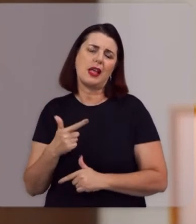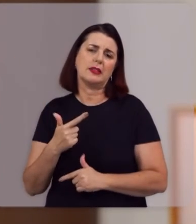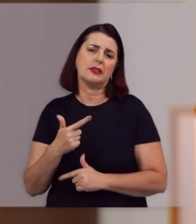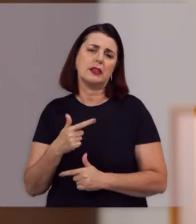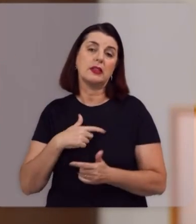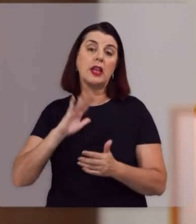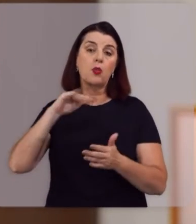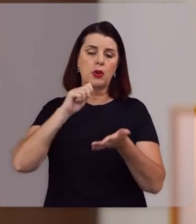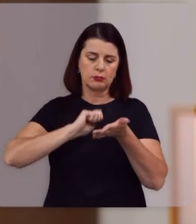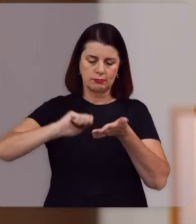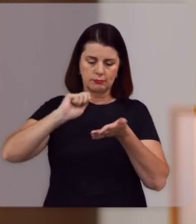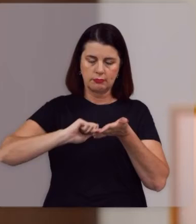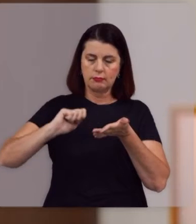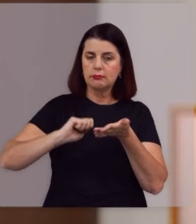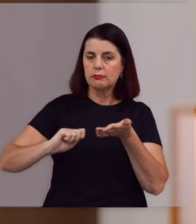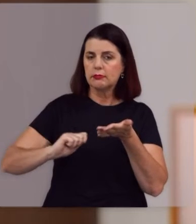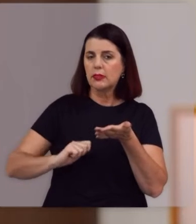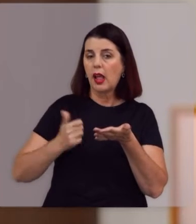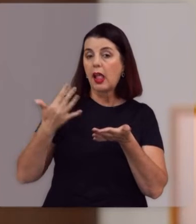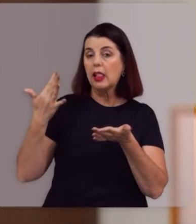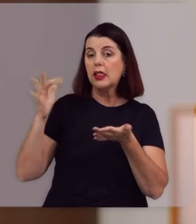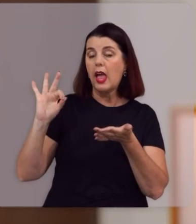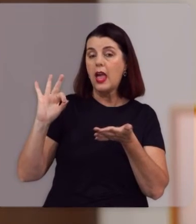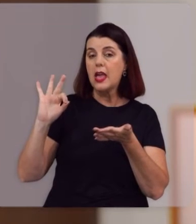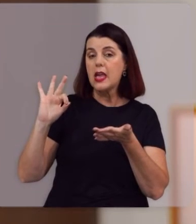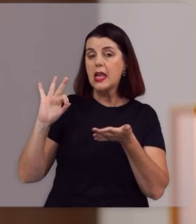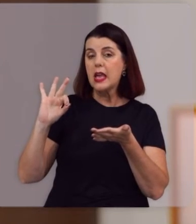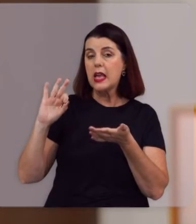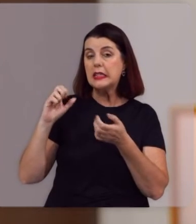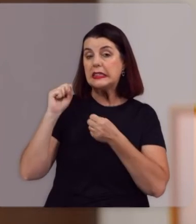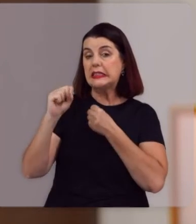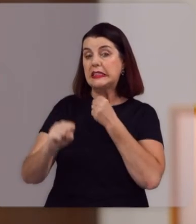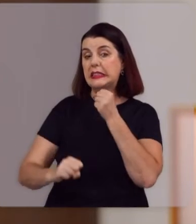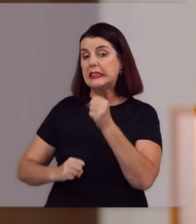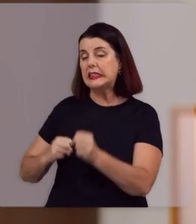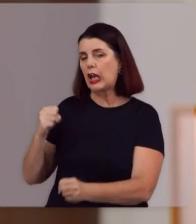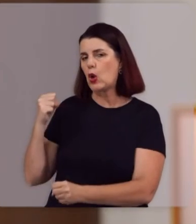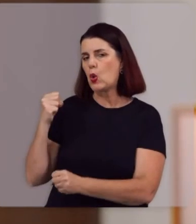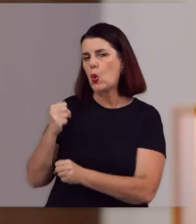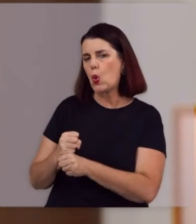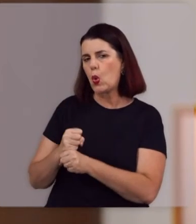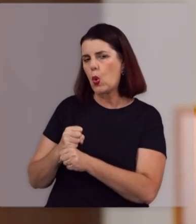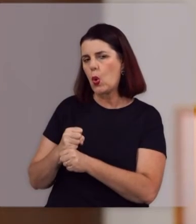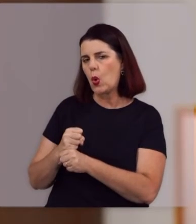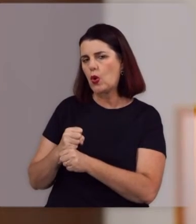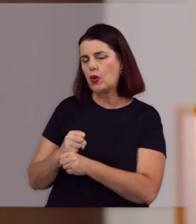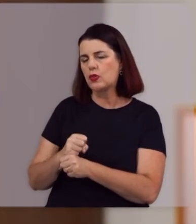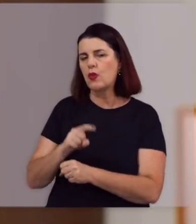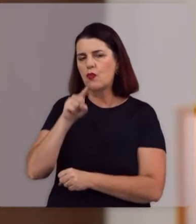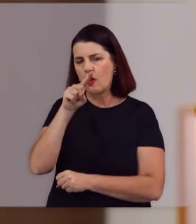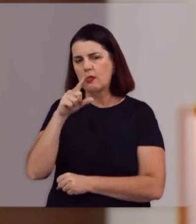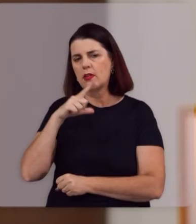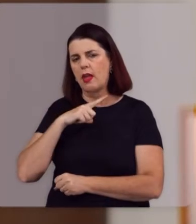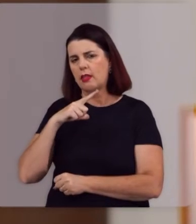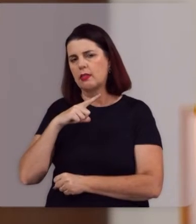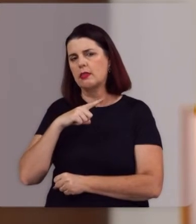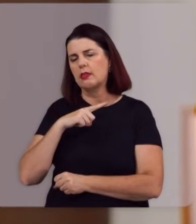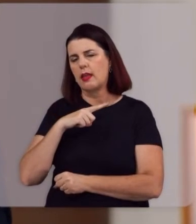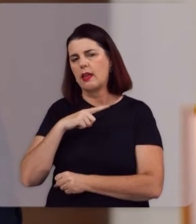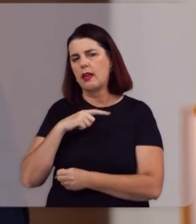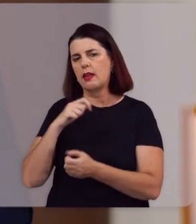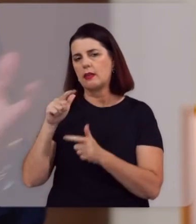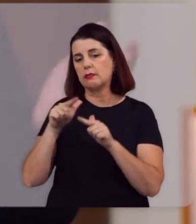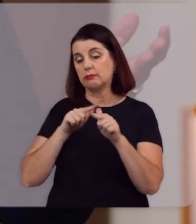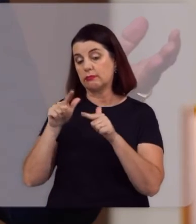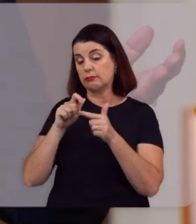Que sendo escrito Por mais de dez séculos Você tem obras Por exemplo